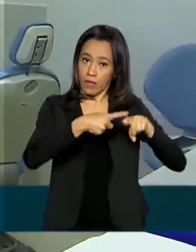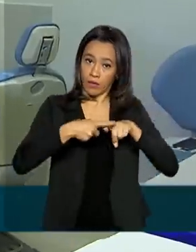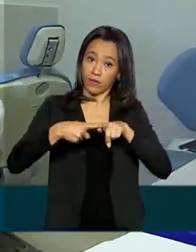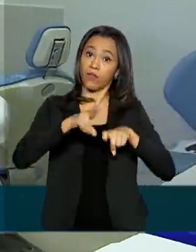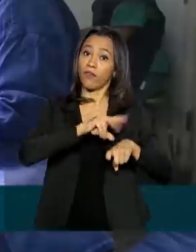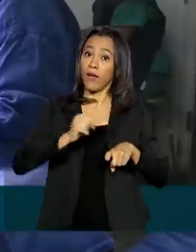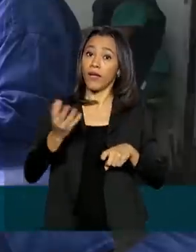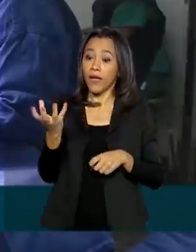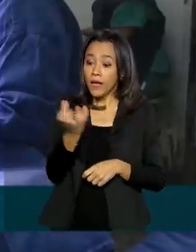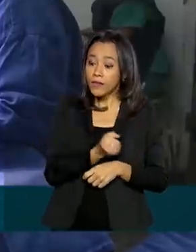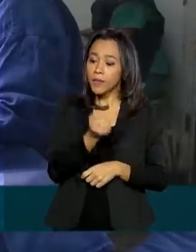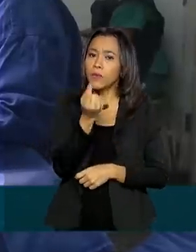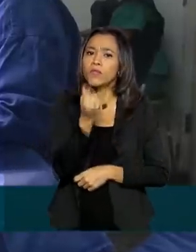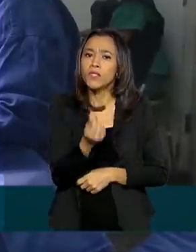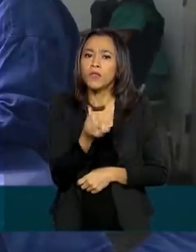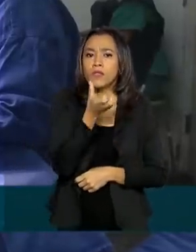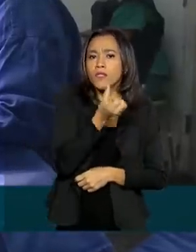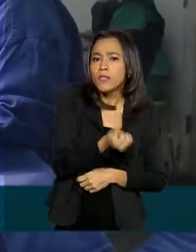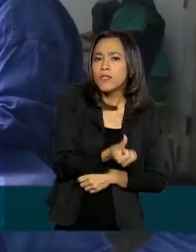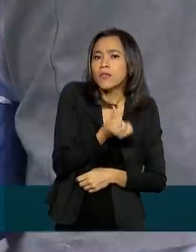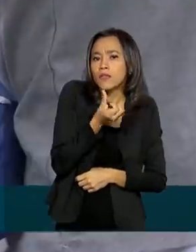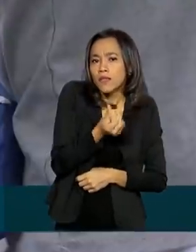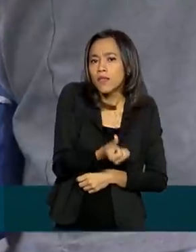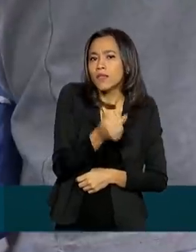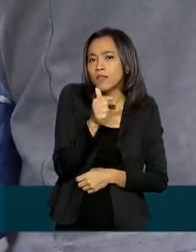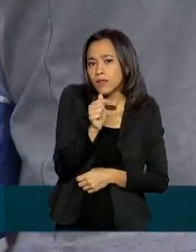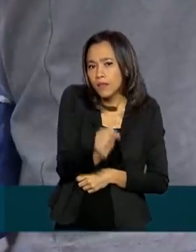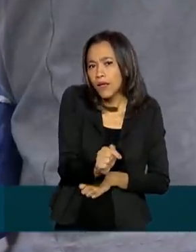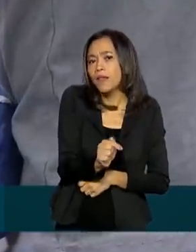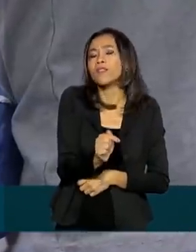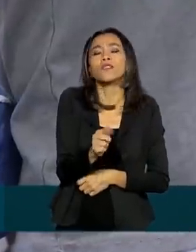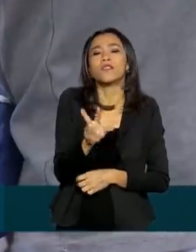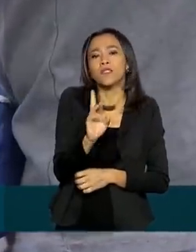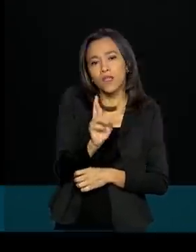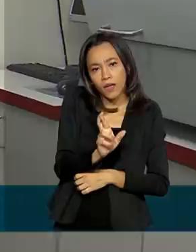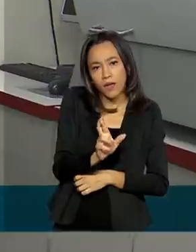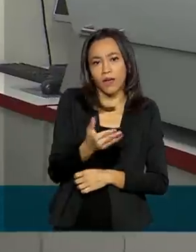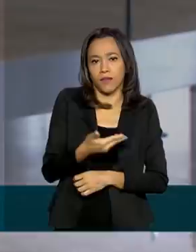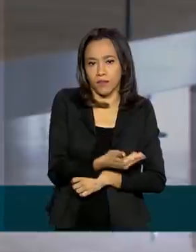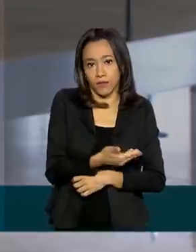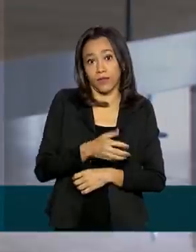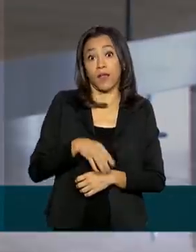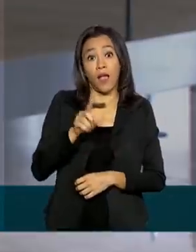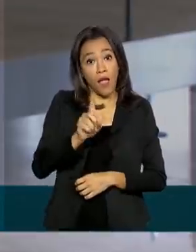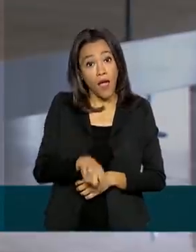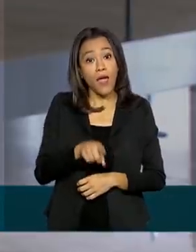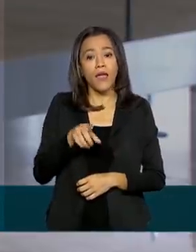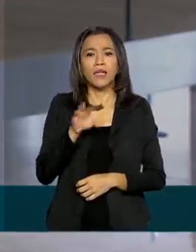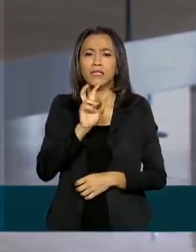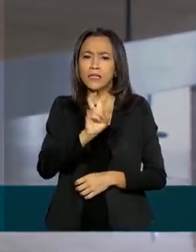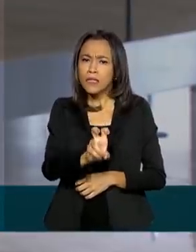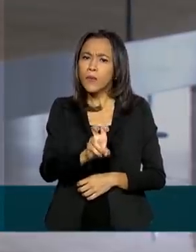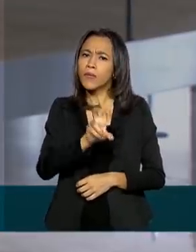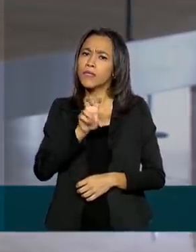receber uma bonificação de R$ 667. São 55